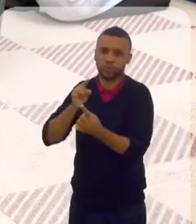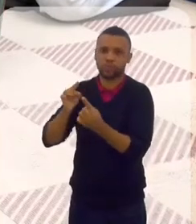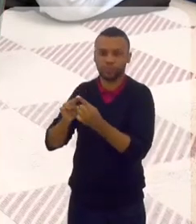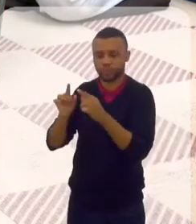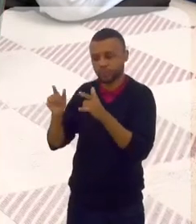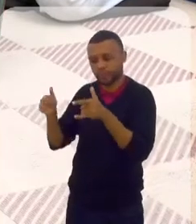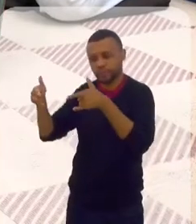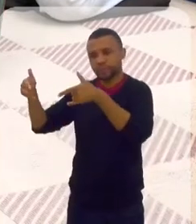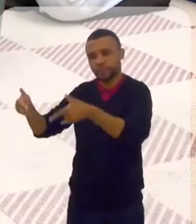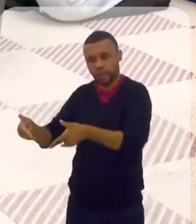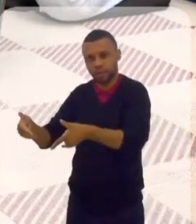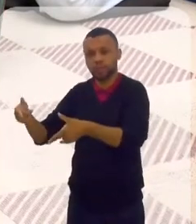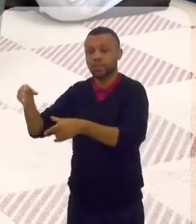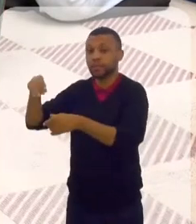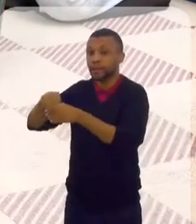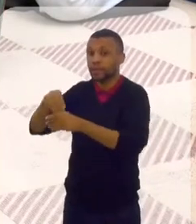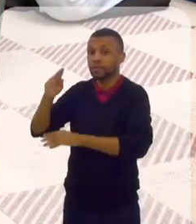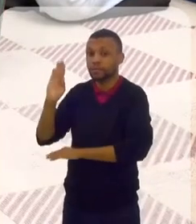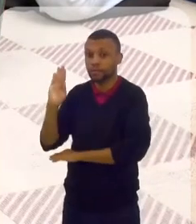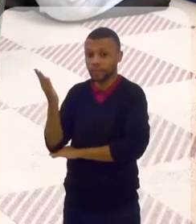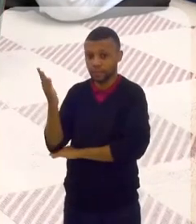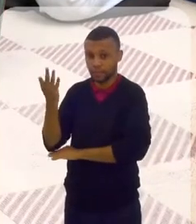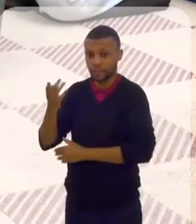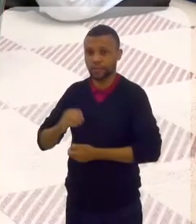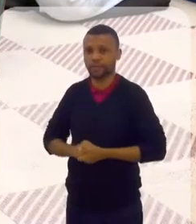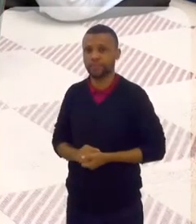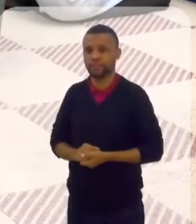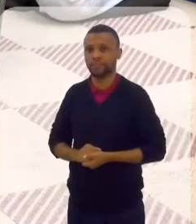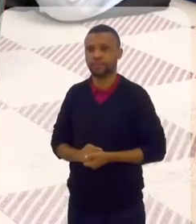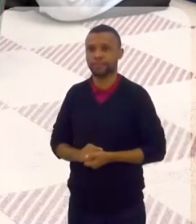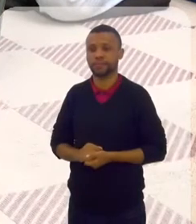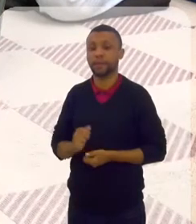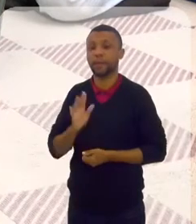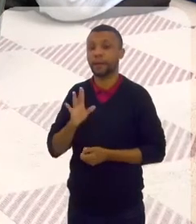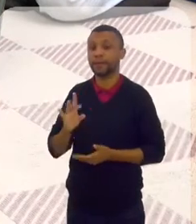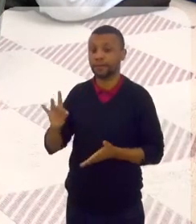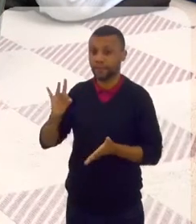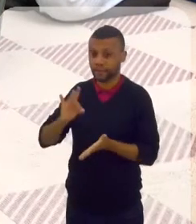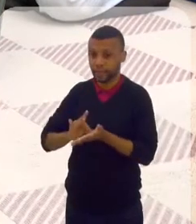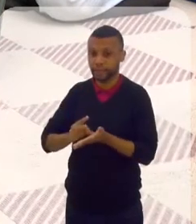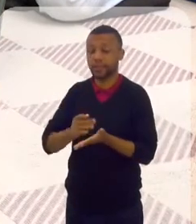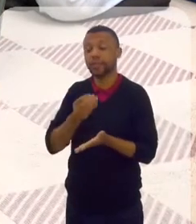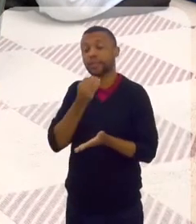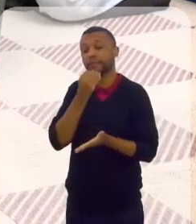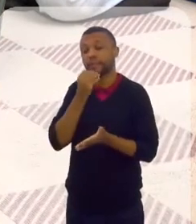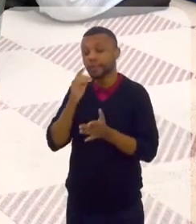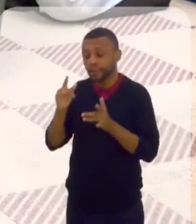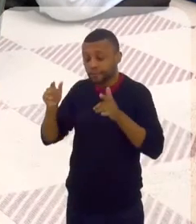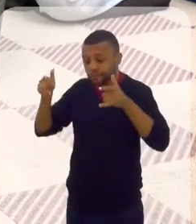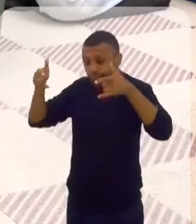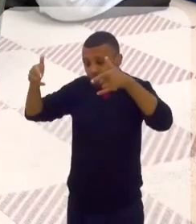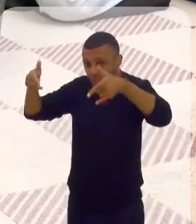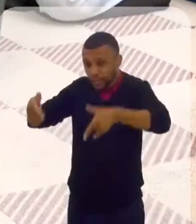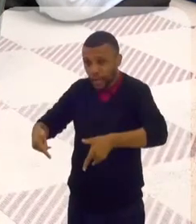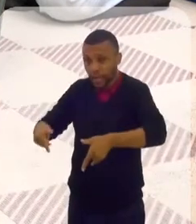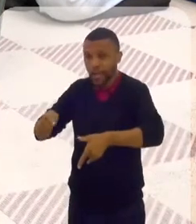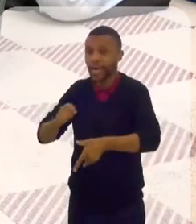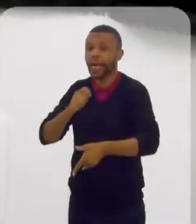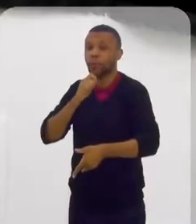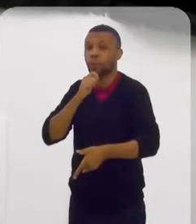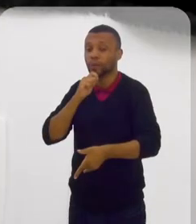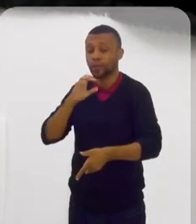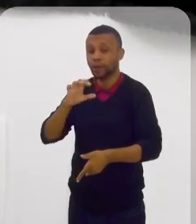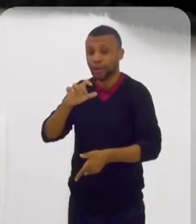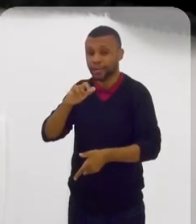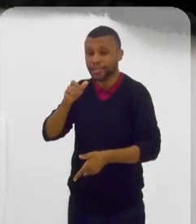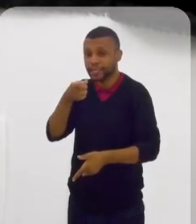enterrado com caixão. Sim. Mas, verdadeiramente, deveria ser sem caixão. Correto?